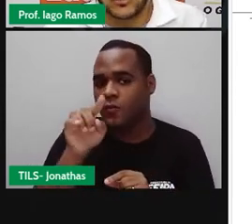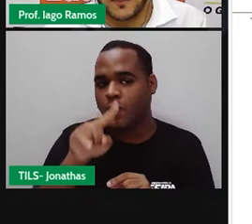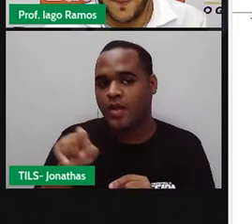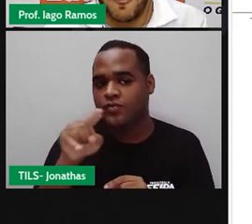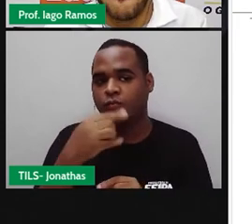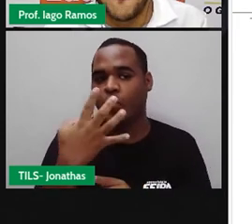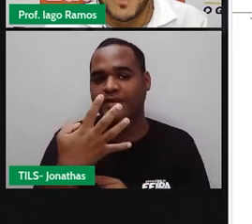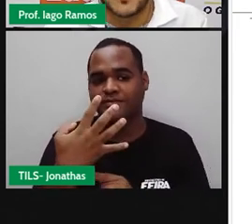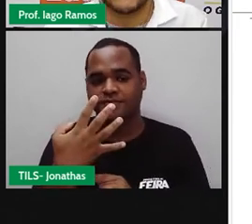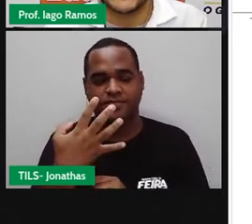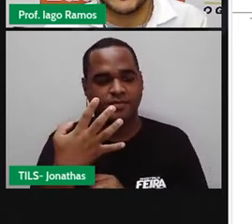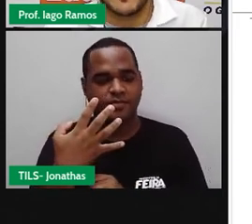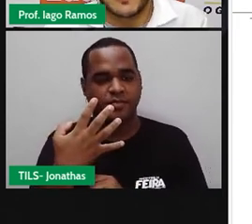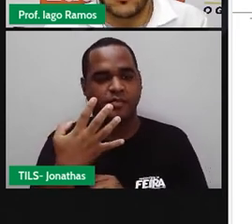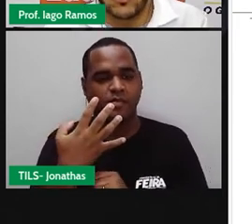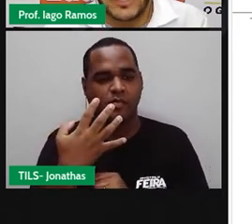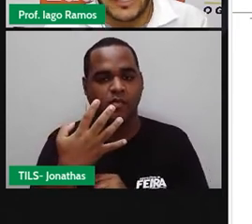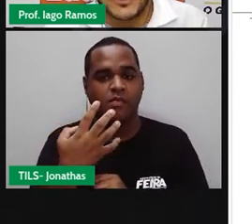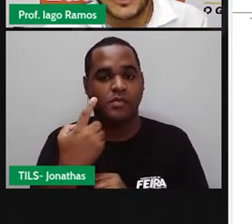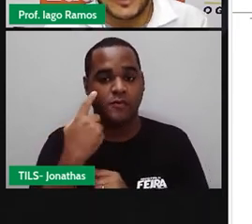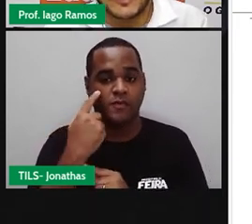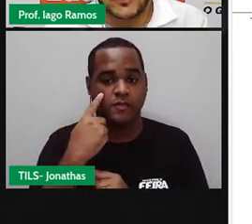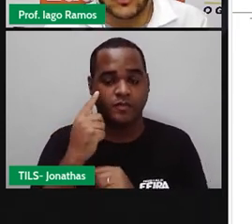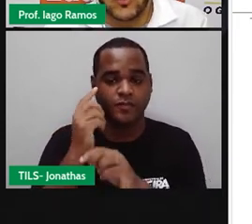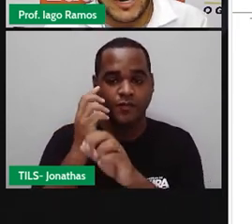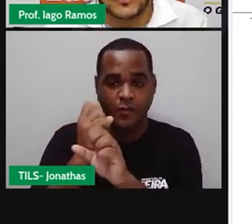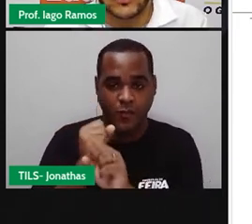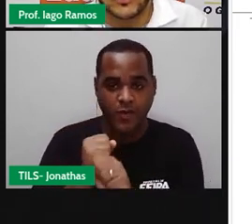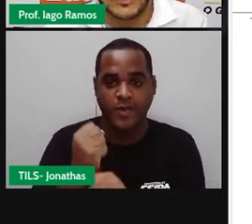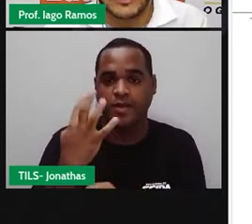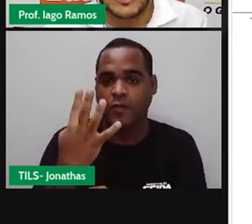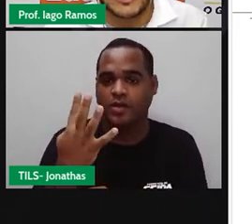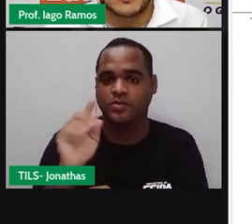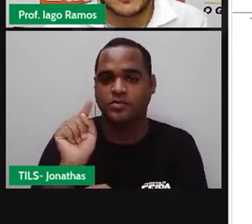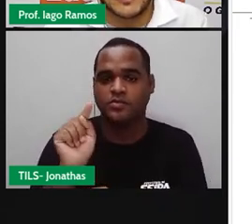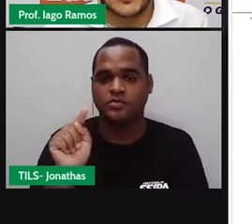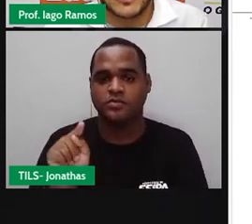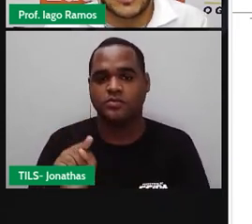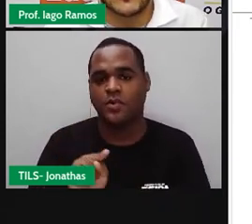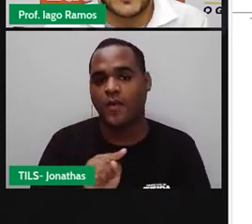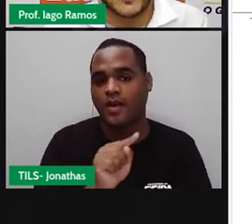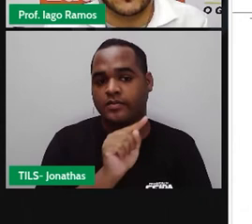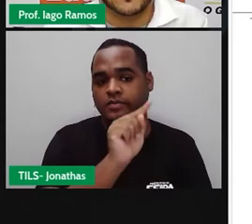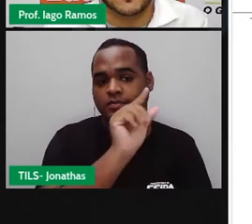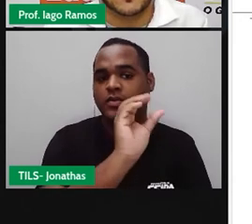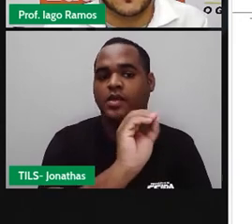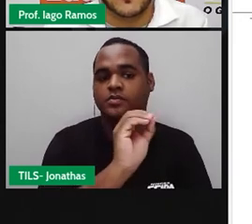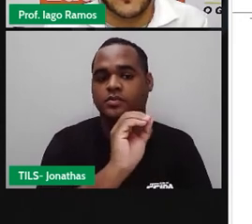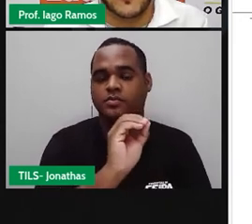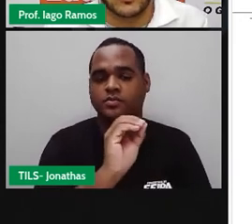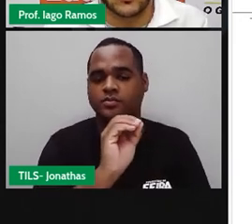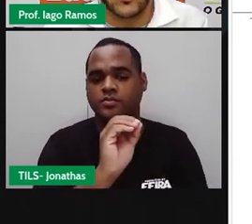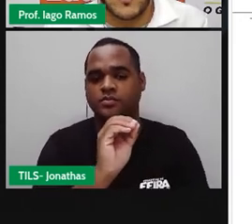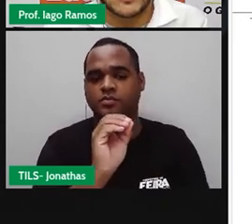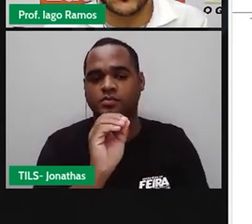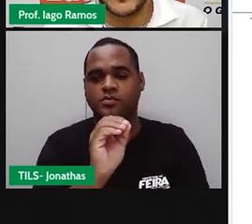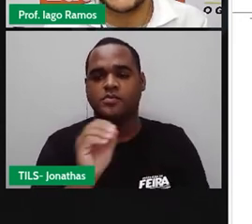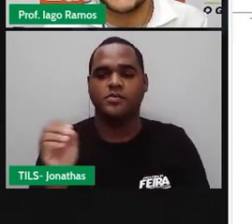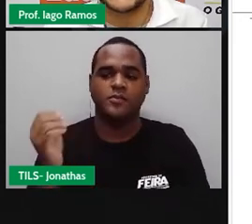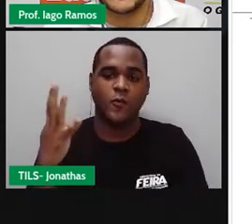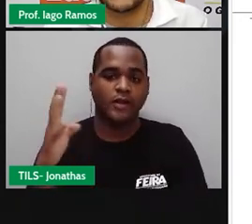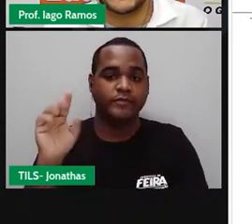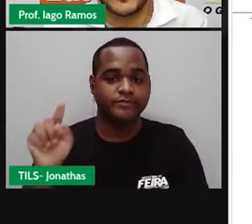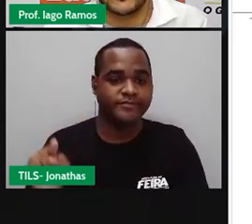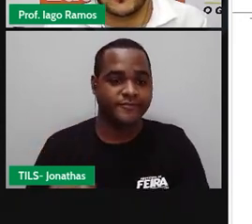de 4. Você vai calcular a distância do 4 até chegar ao zero. Então, do 4